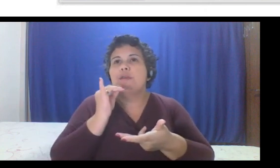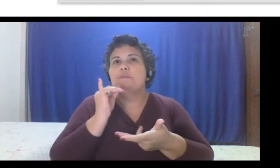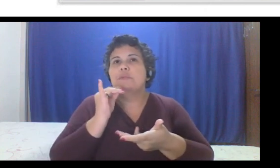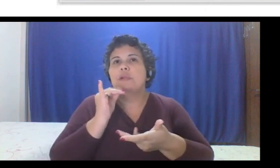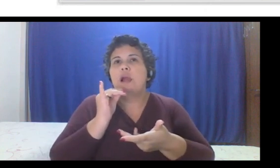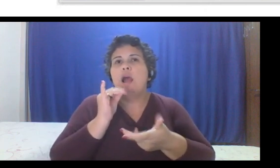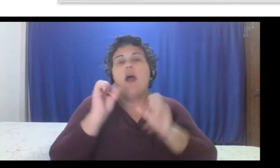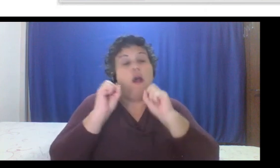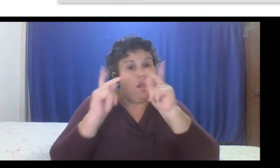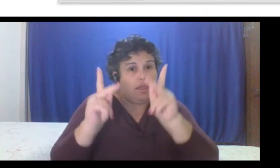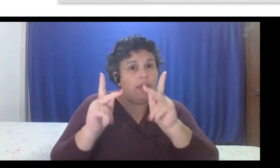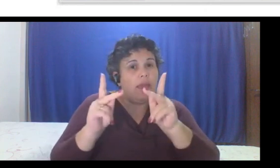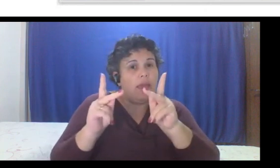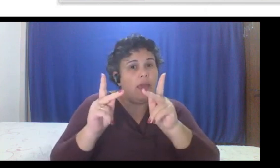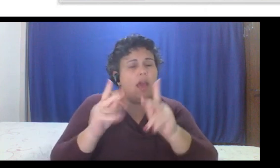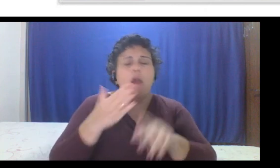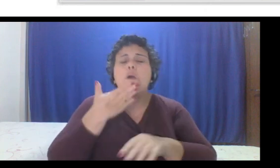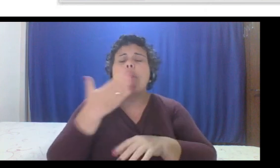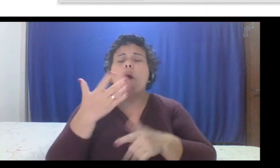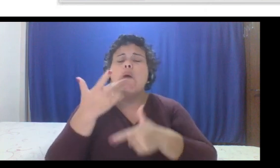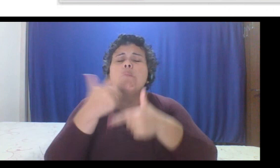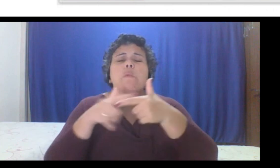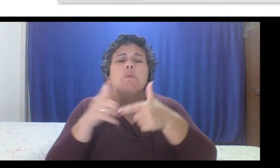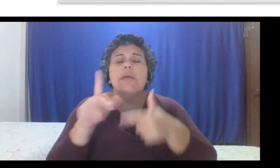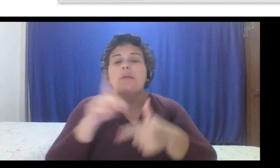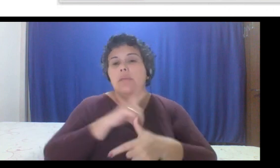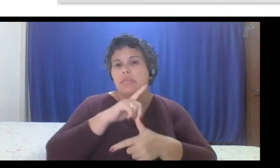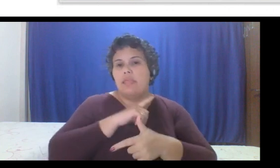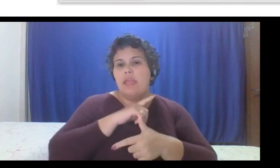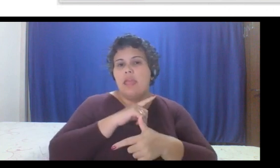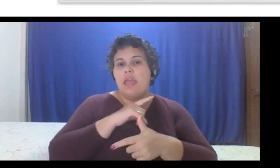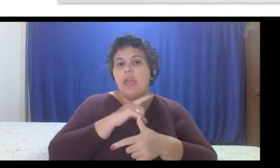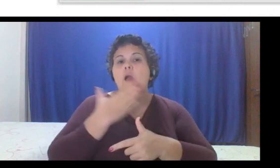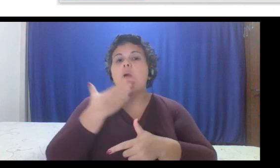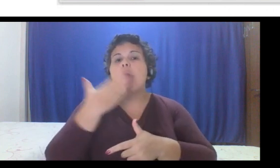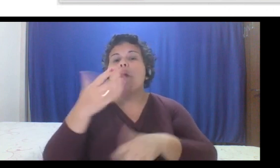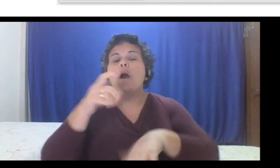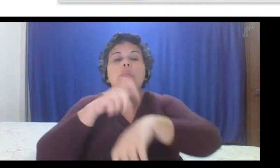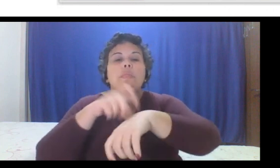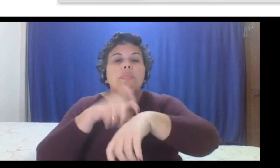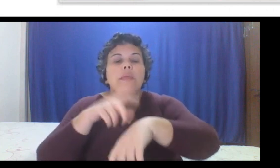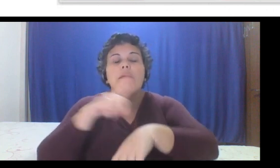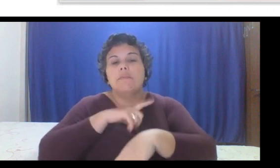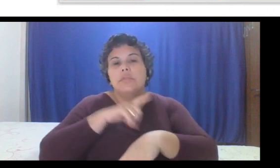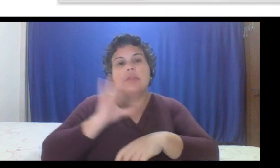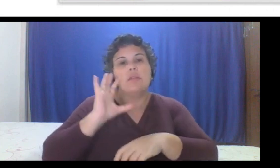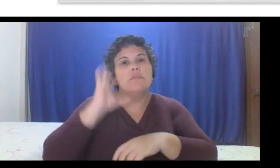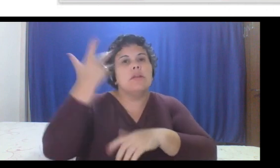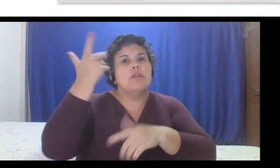quais os problemas nós temos, né, qual o tempo que a gente tem para a resolução desses problemas.